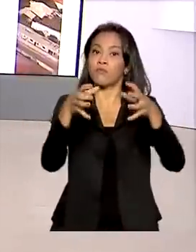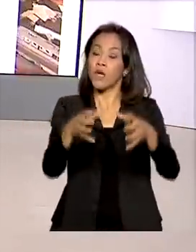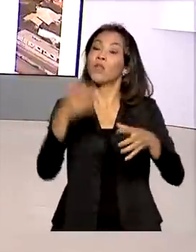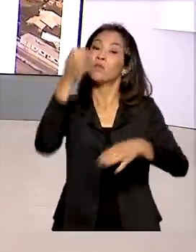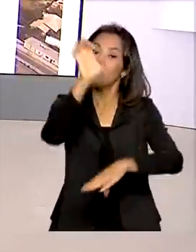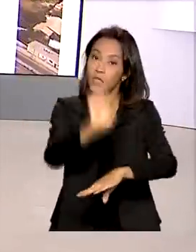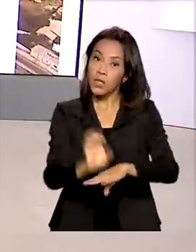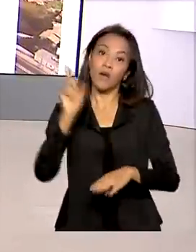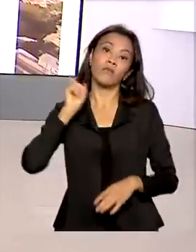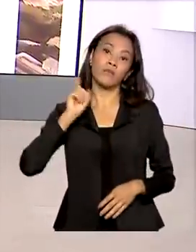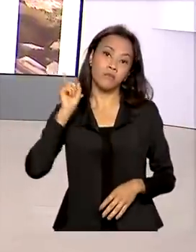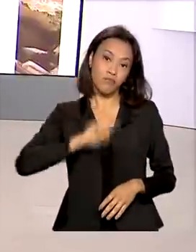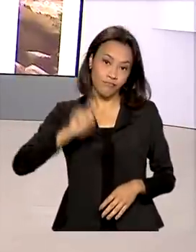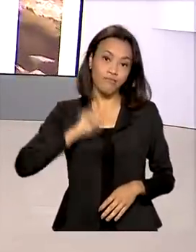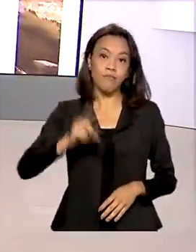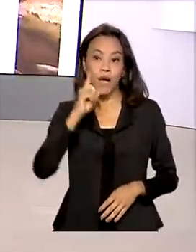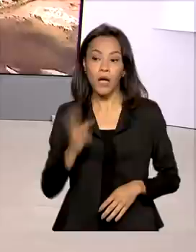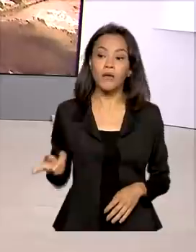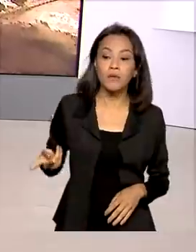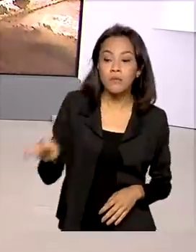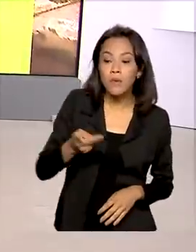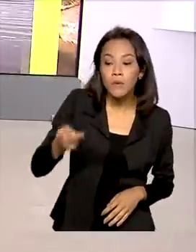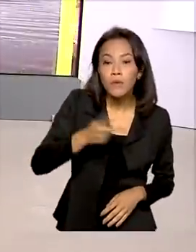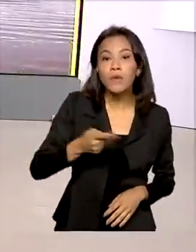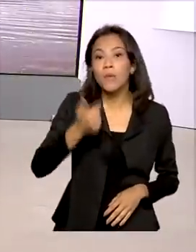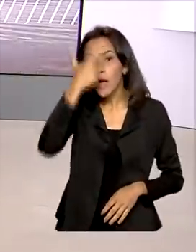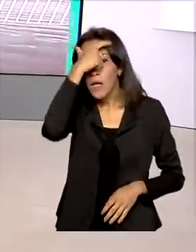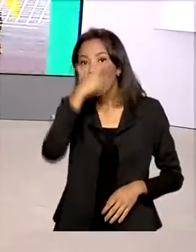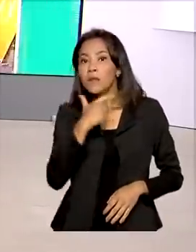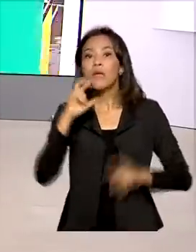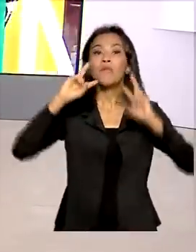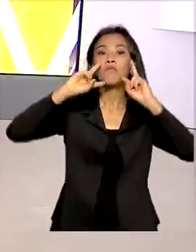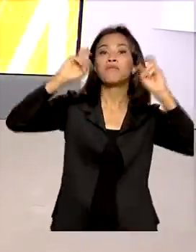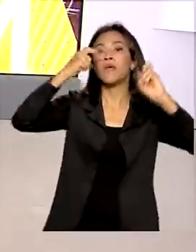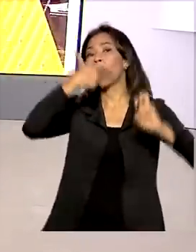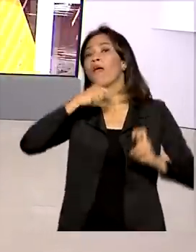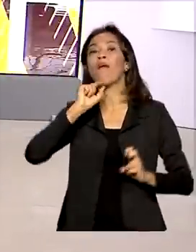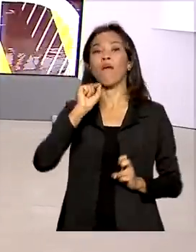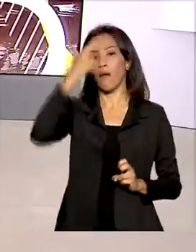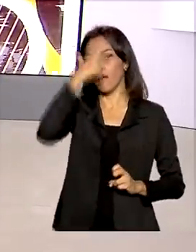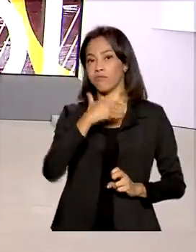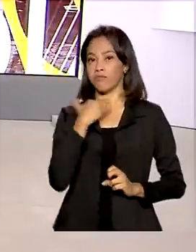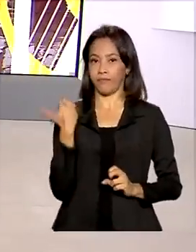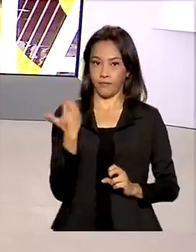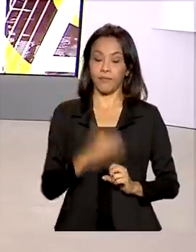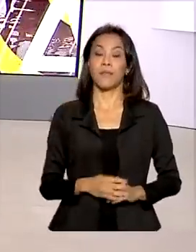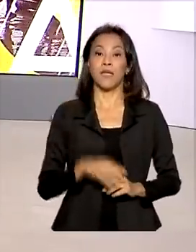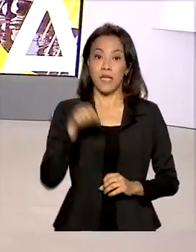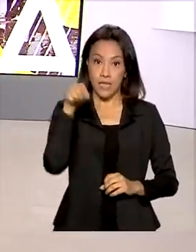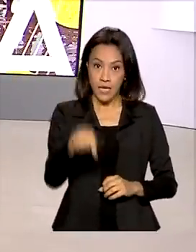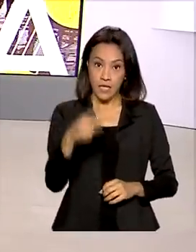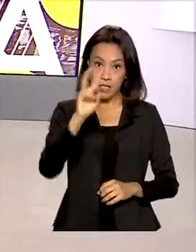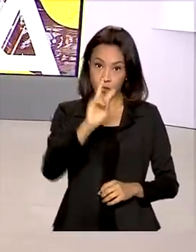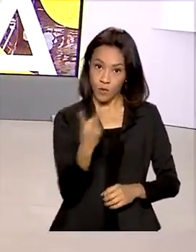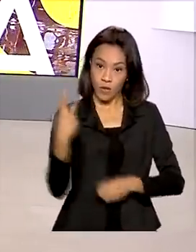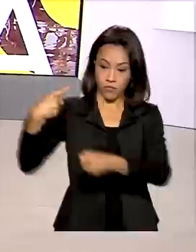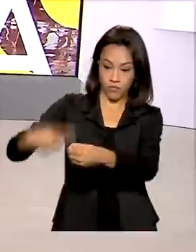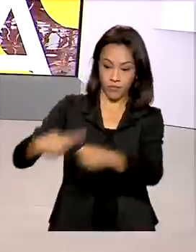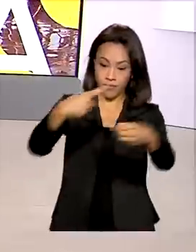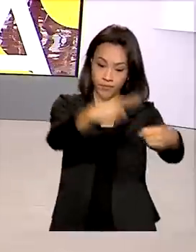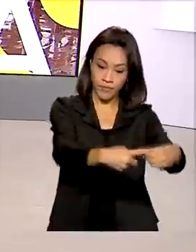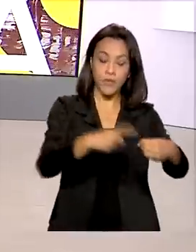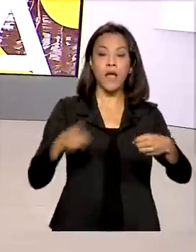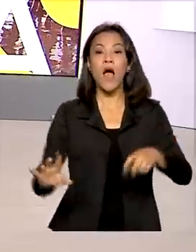no trabalho de reconhecimento dos corpos. As prefeituras de Capitólio e de São José da Barra, em Minas Gerais,